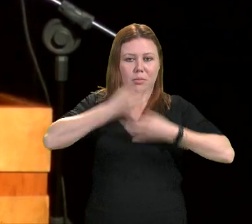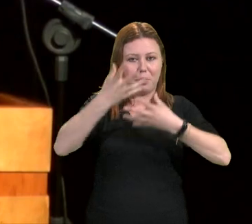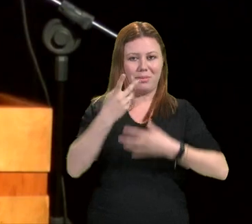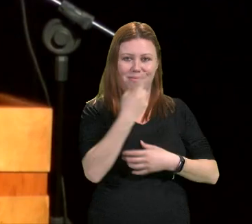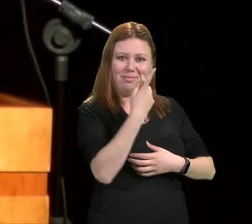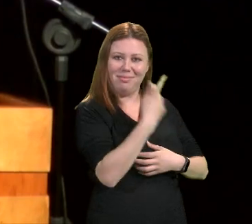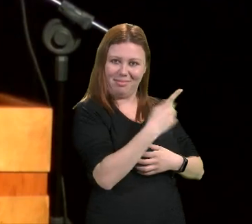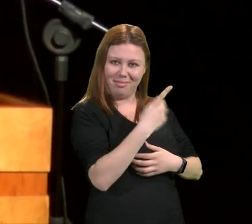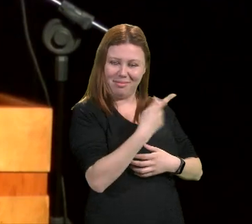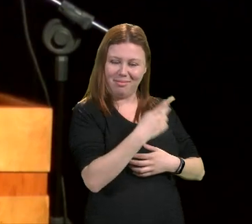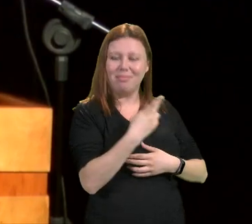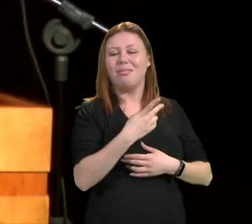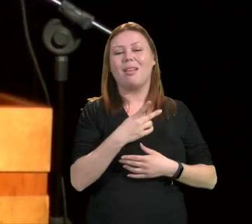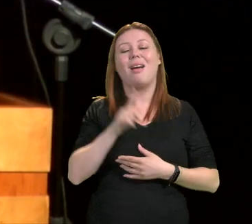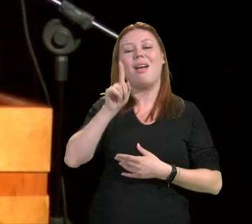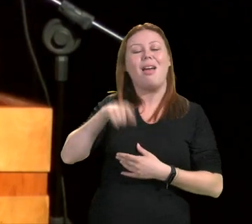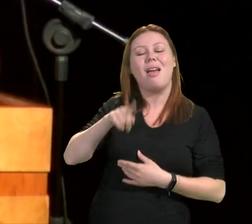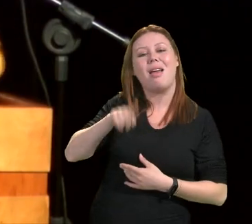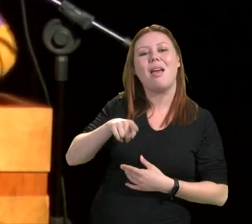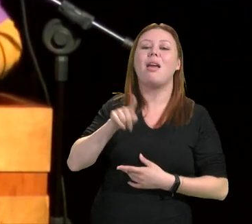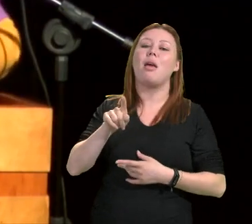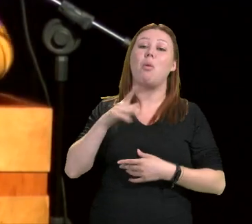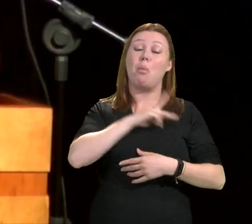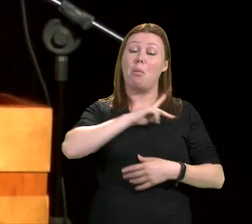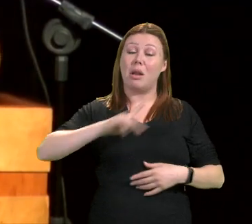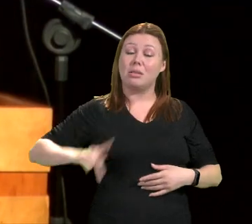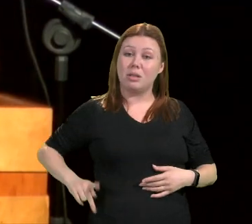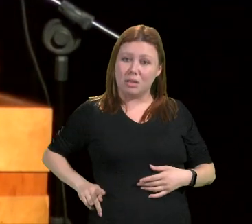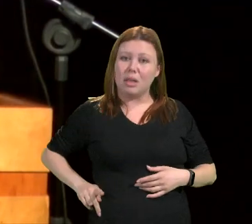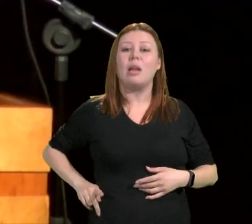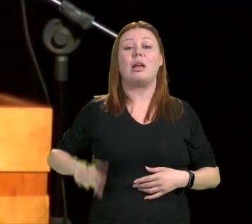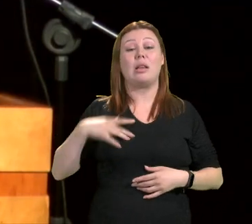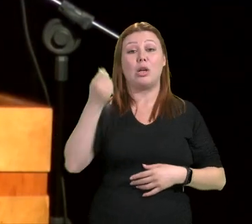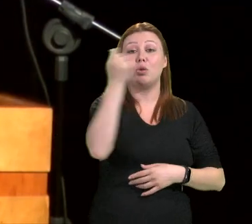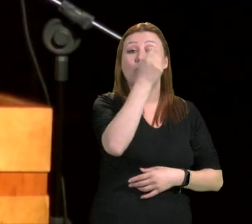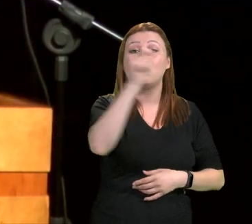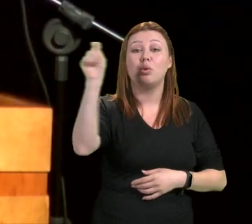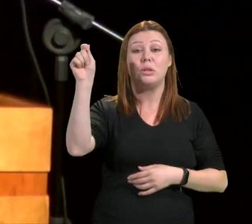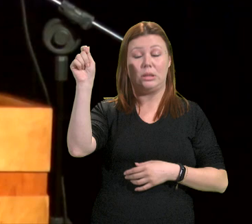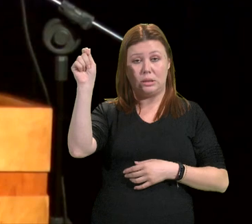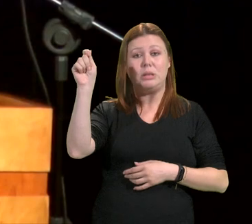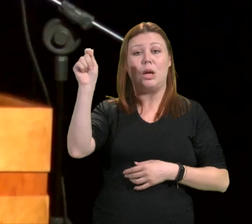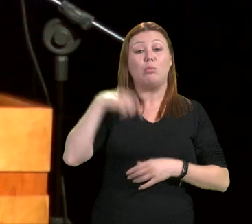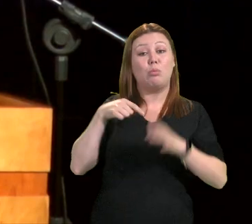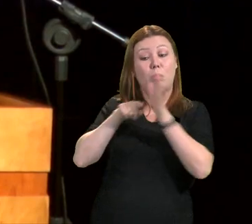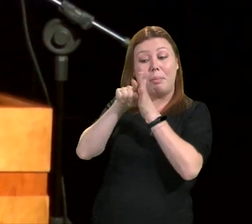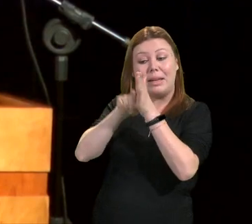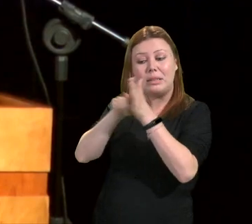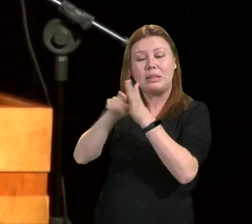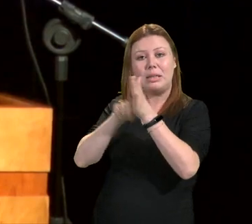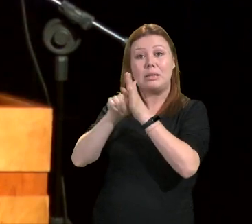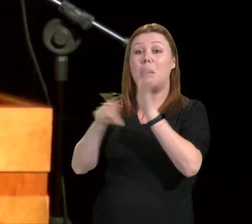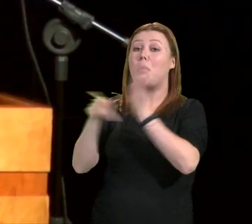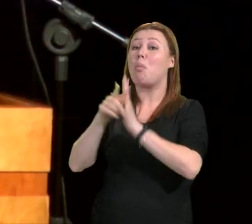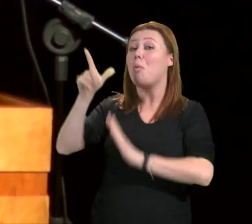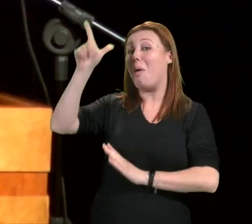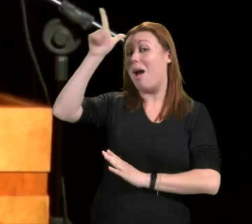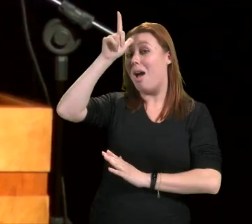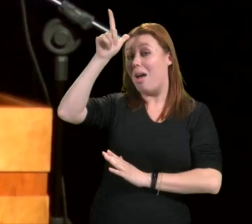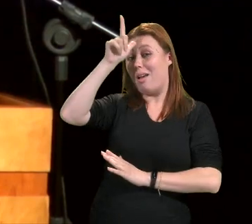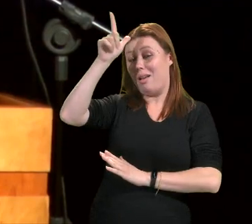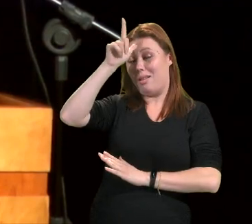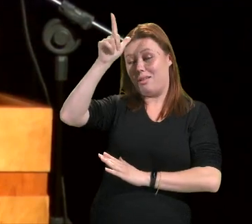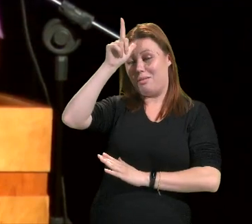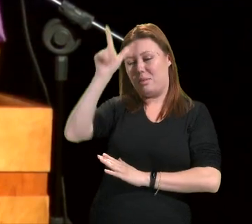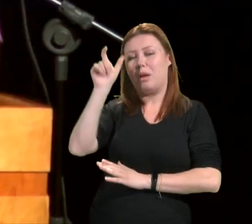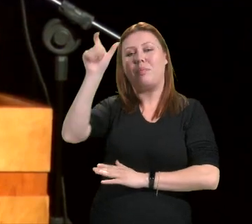mencionar é o presidente da Associação de Pesquisa da Alemanha numa